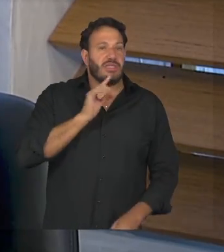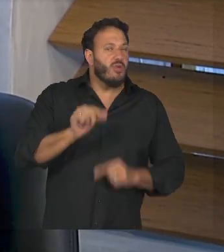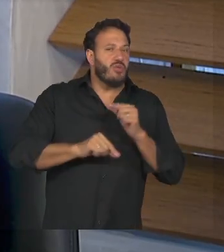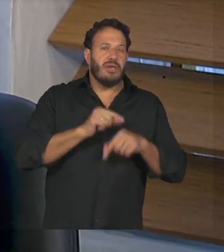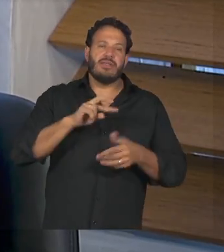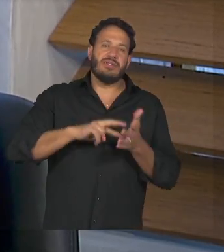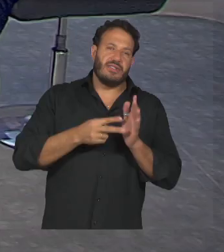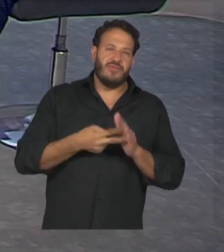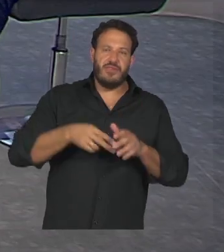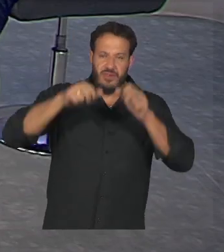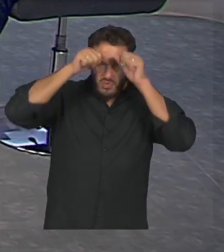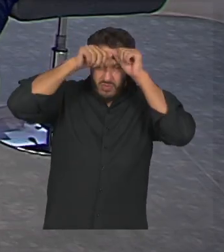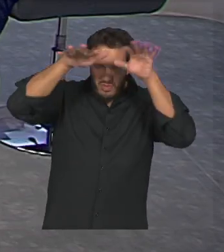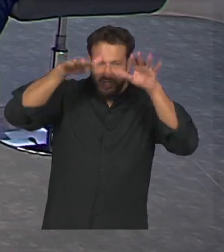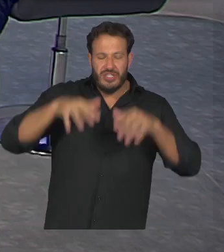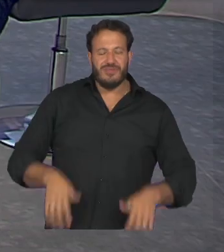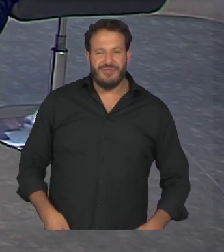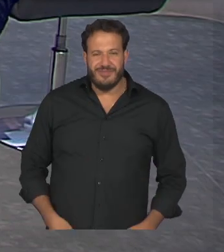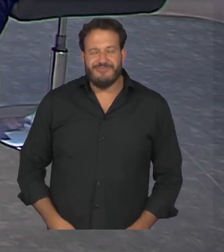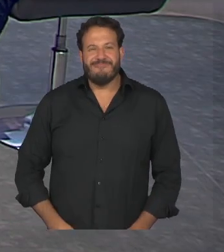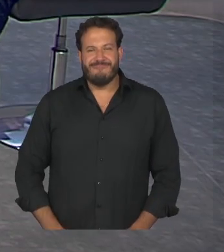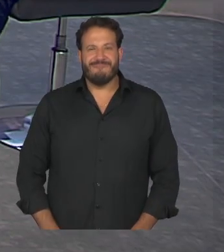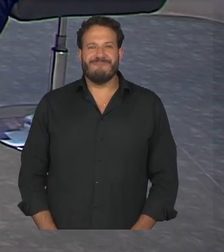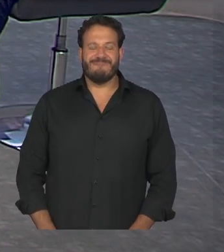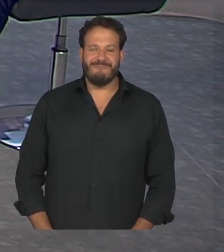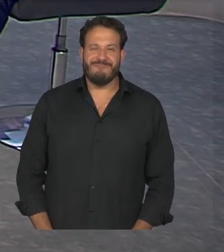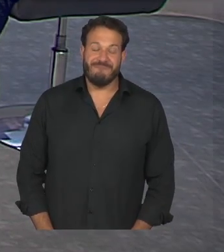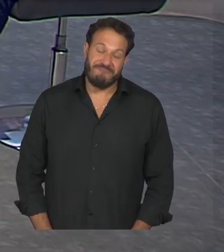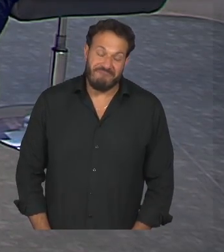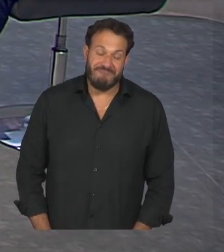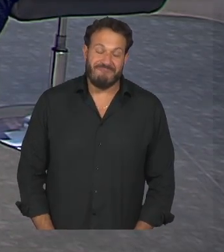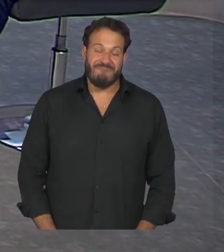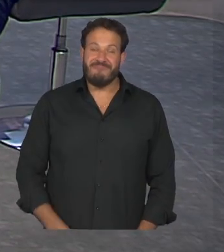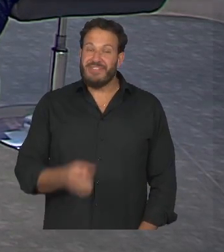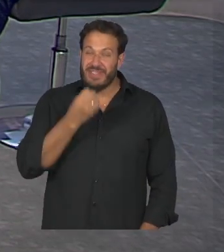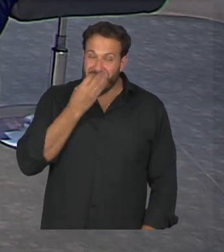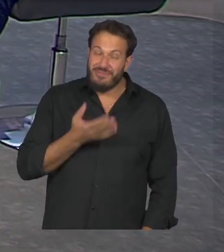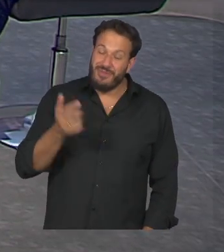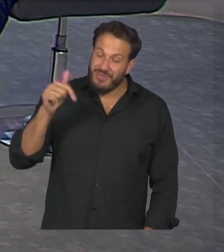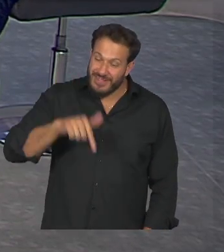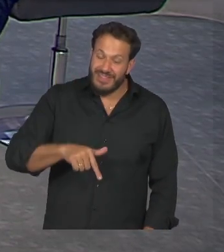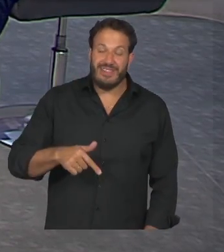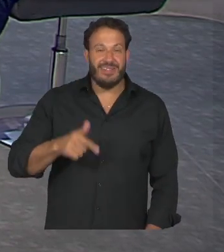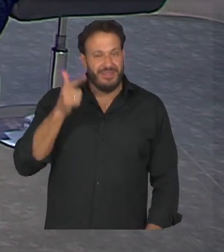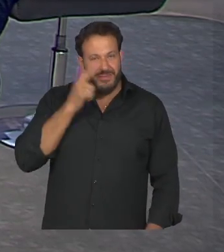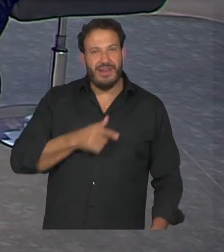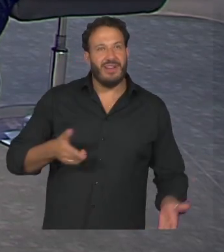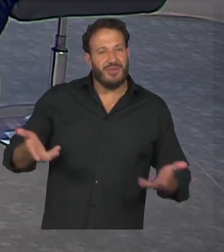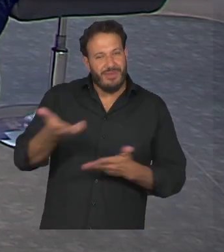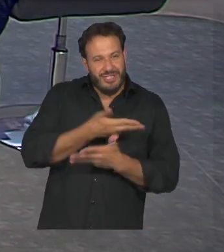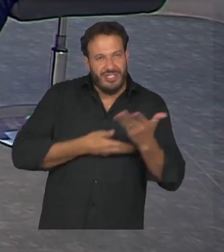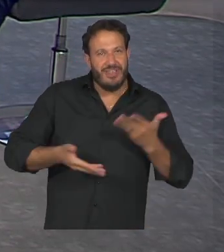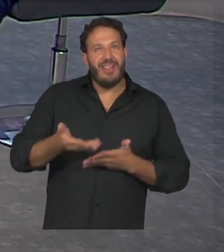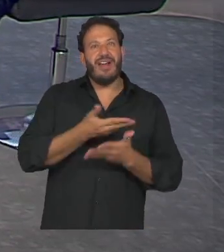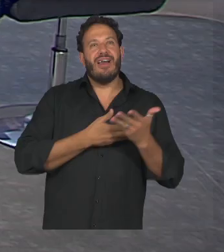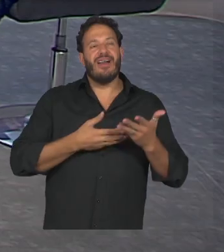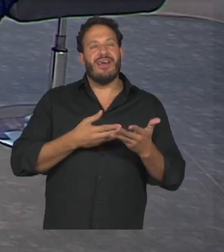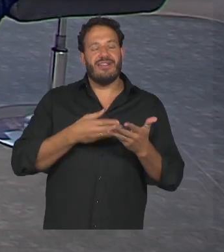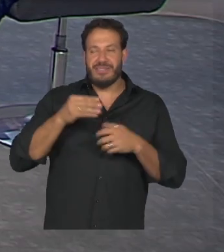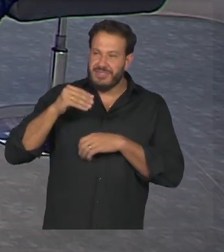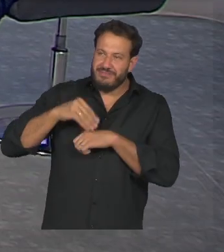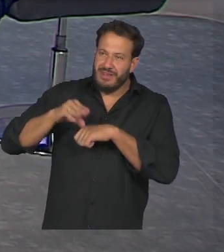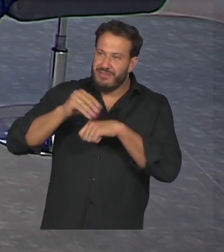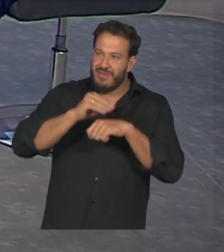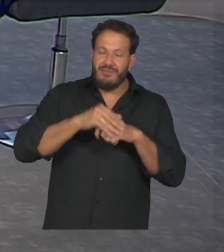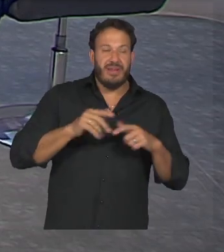ok obrigado e que bom que você tá aqui né você falou ah quer estar em todos